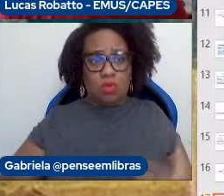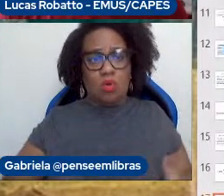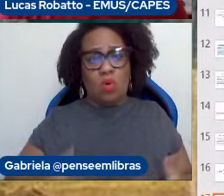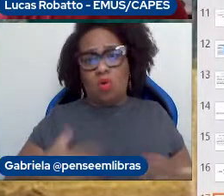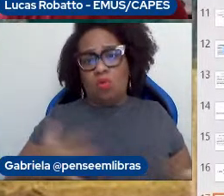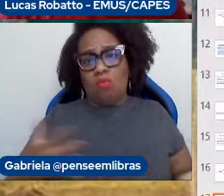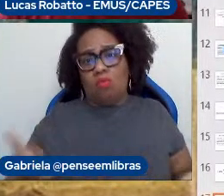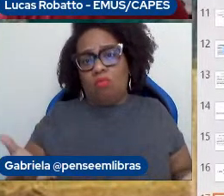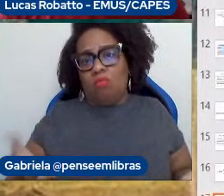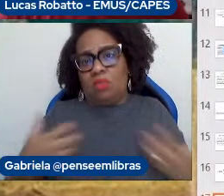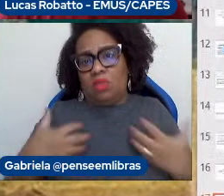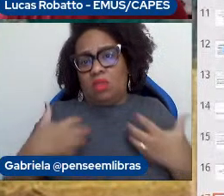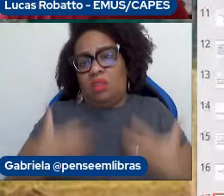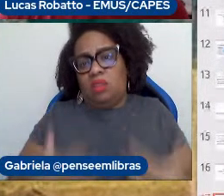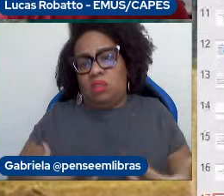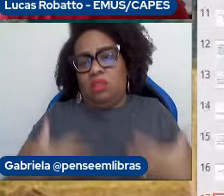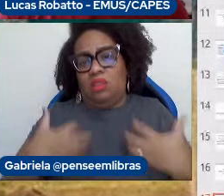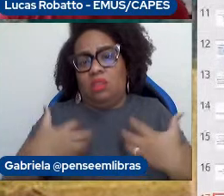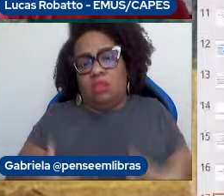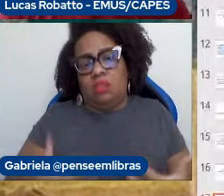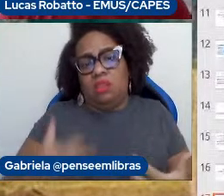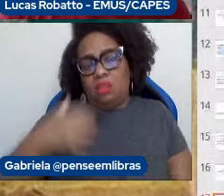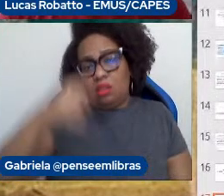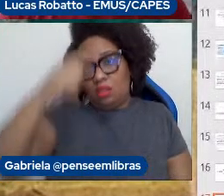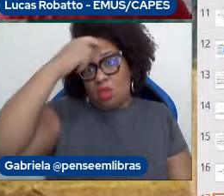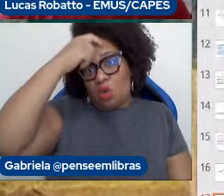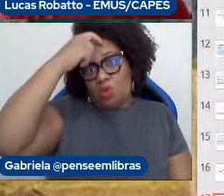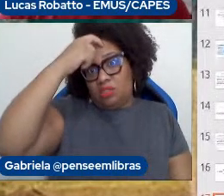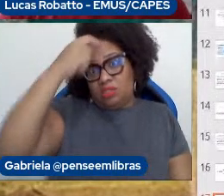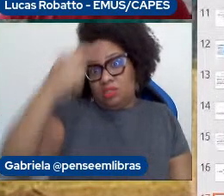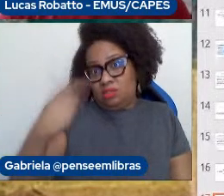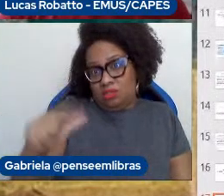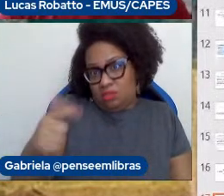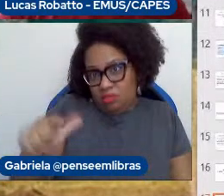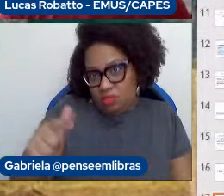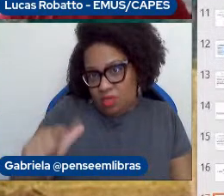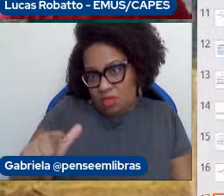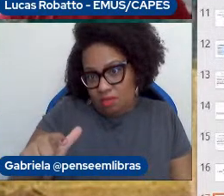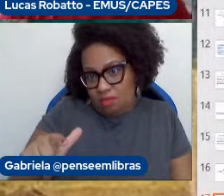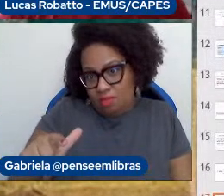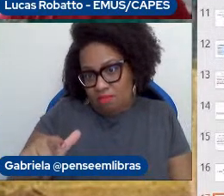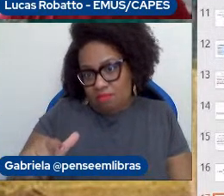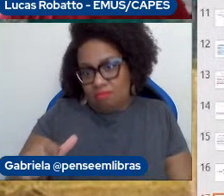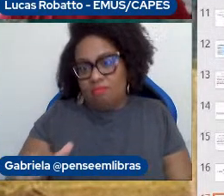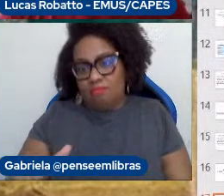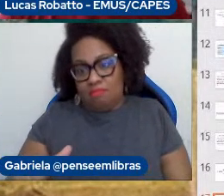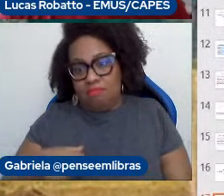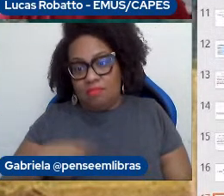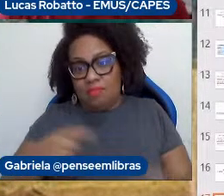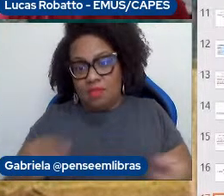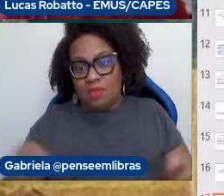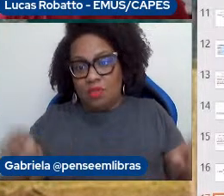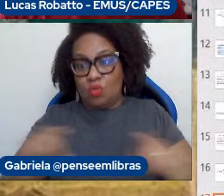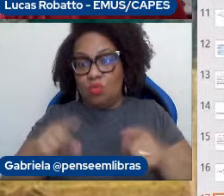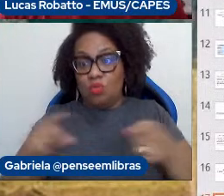gerando desgaste sem que haja consciência disso. Então, e o músico precisa entender